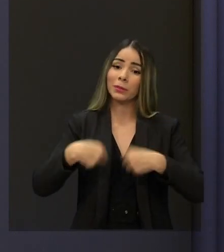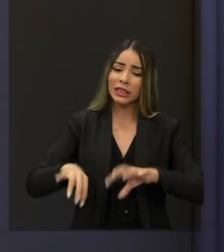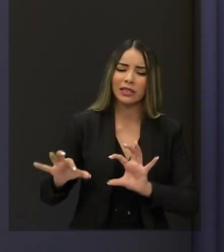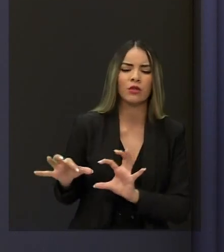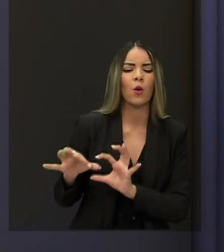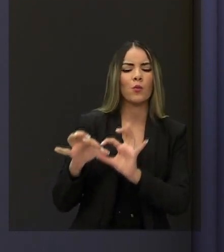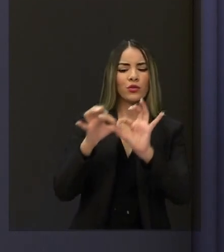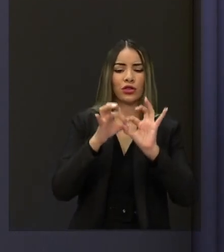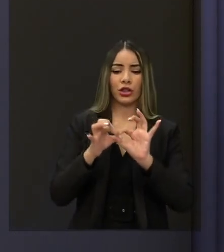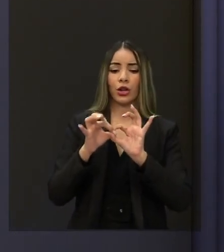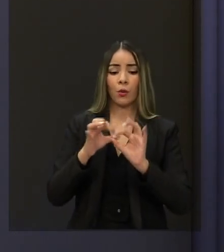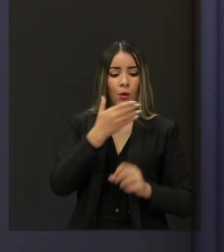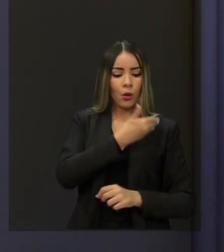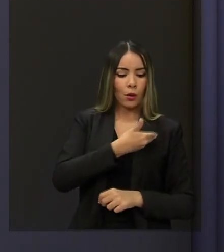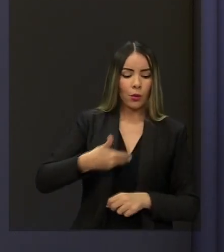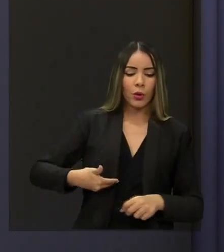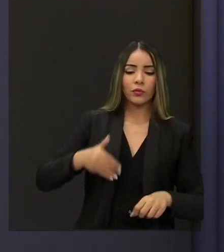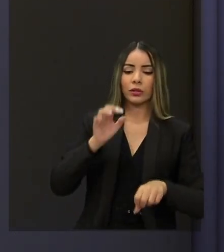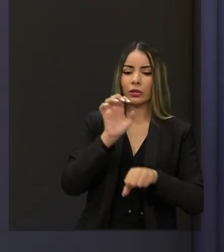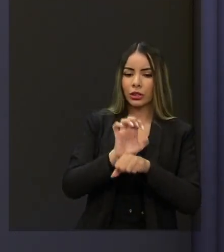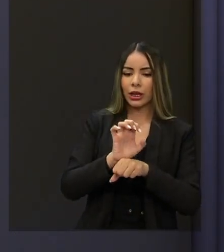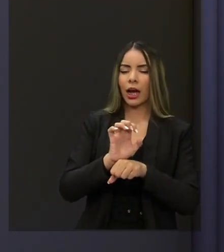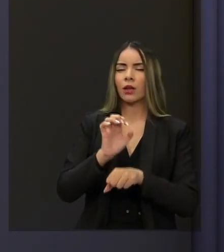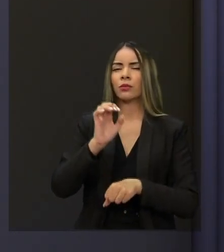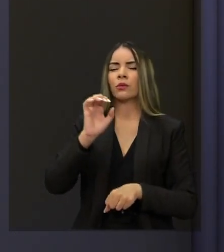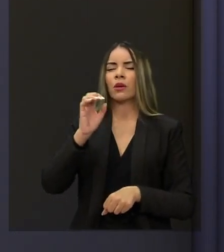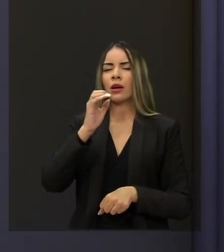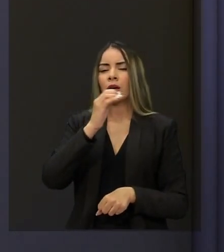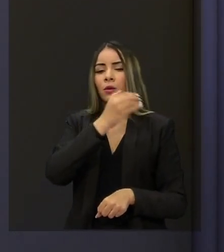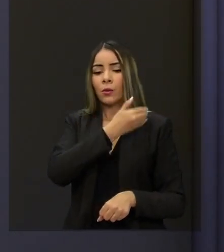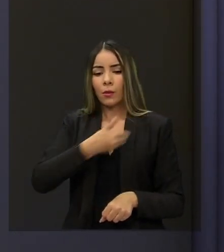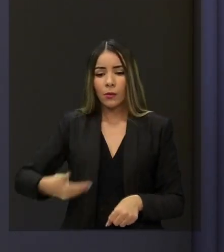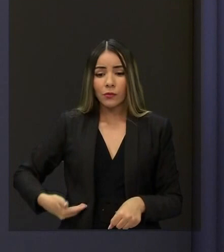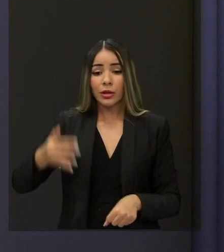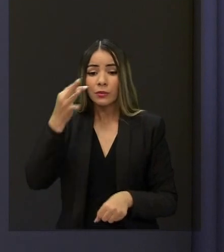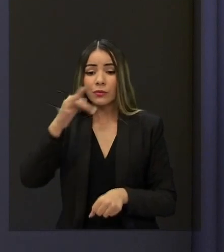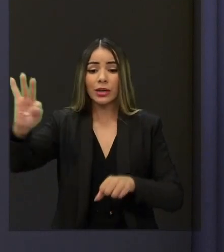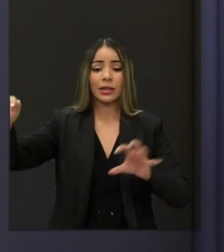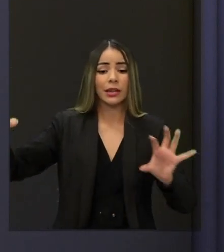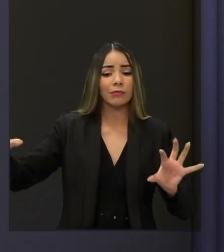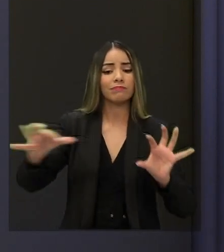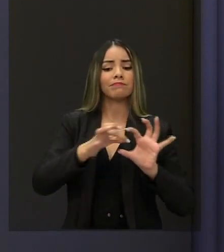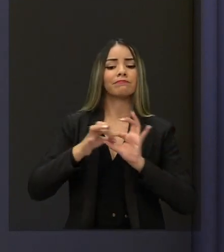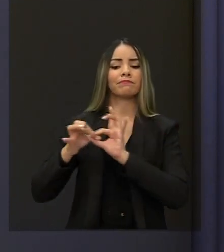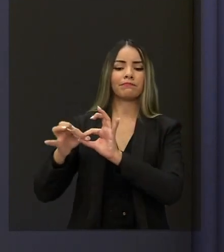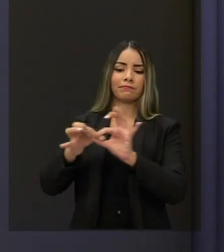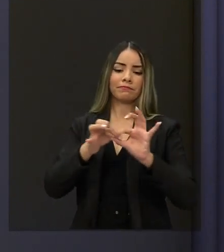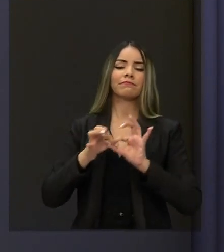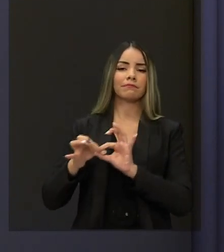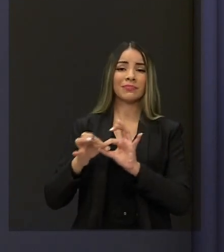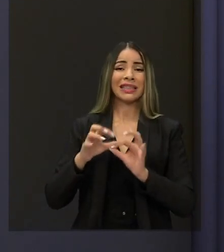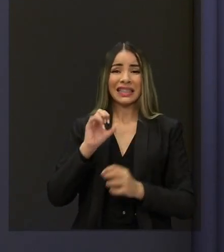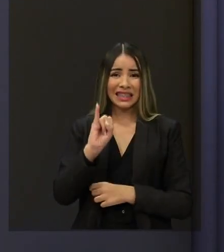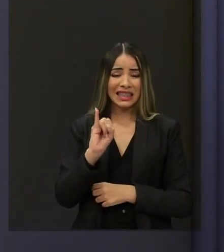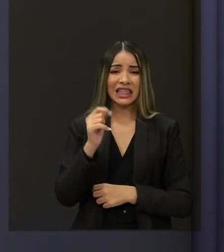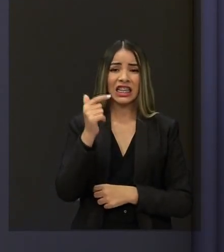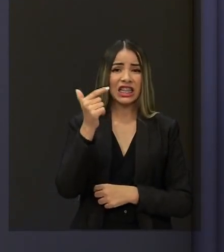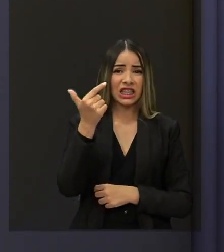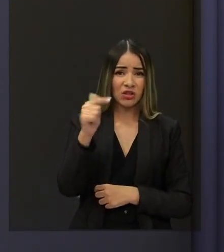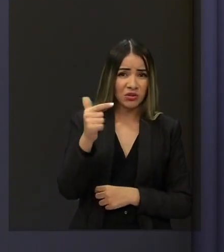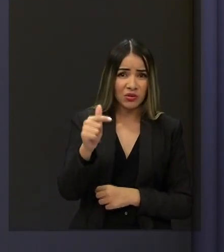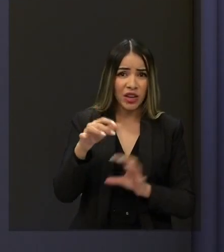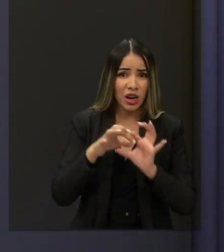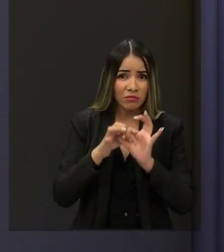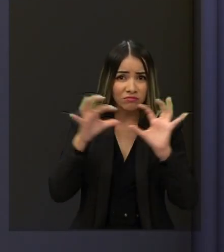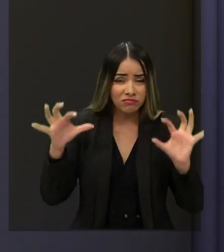do governo do Estado com o governo federal. Sem essa união esse projeto é apenas uma promessa. Eu não quero fazer uma promessa.